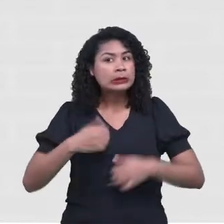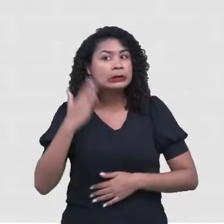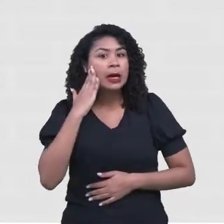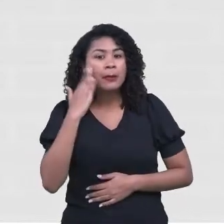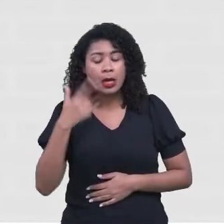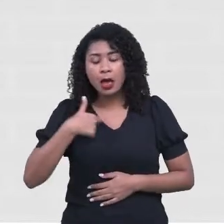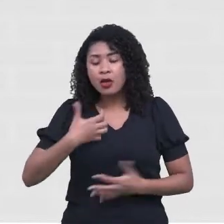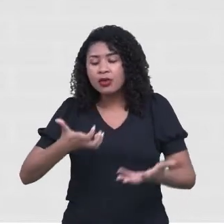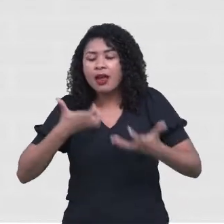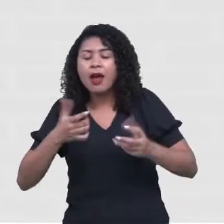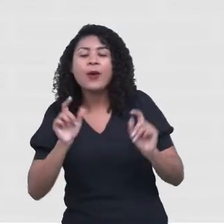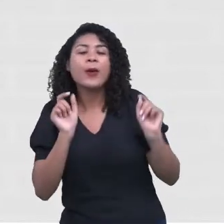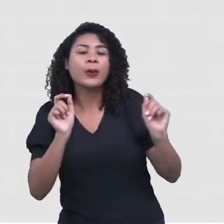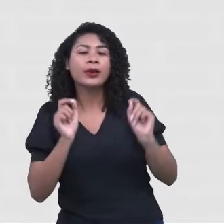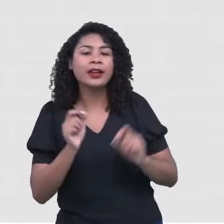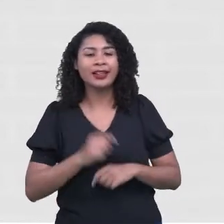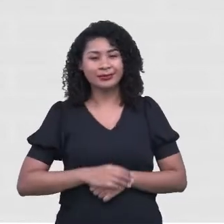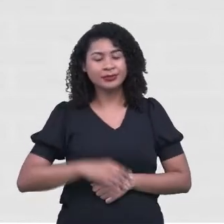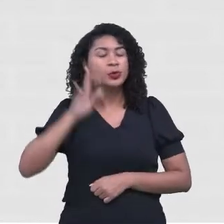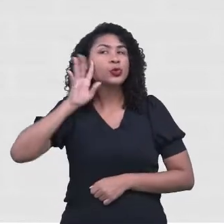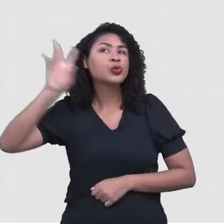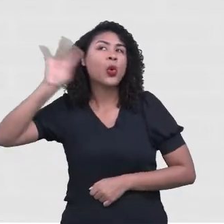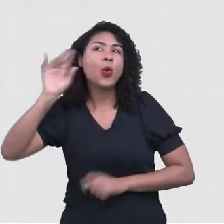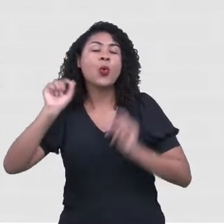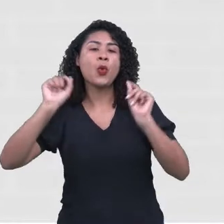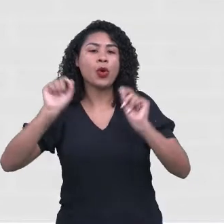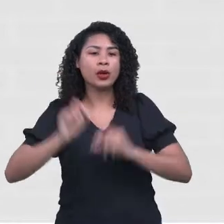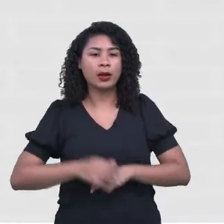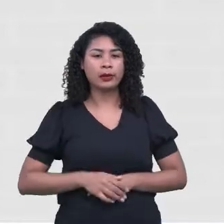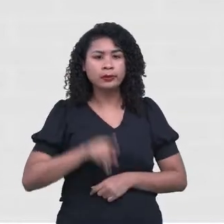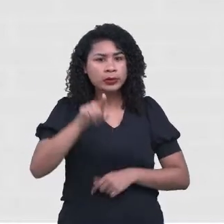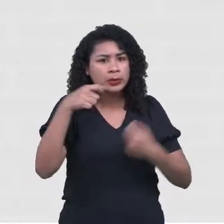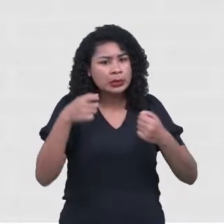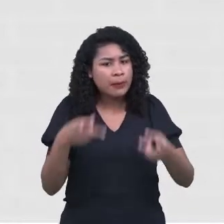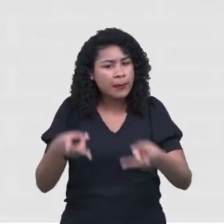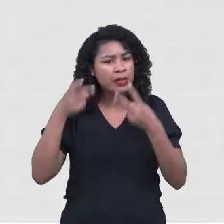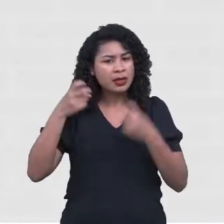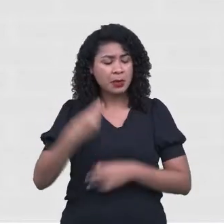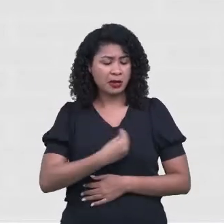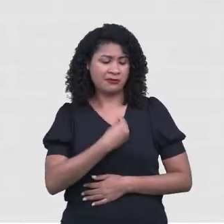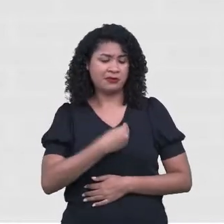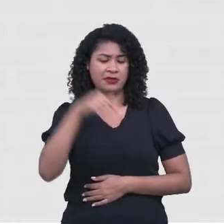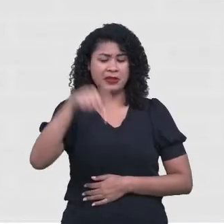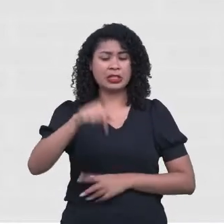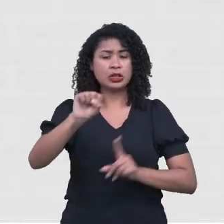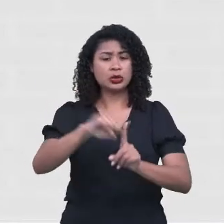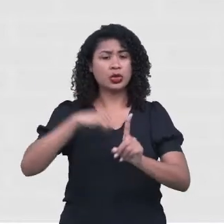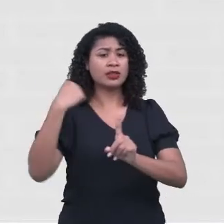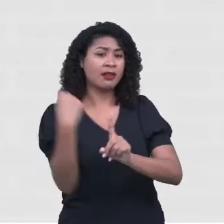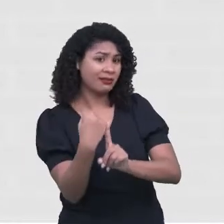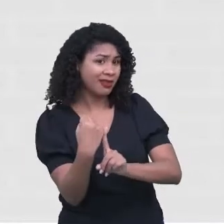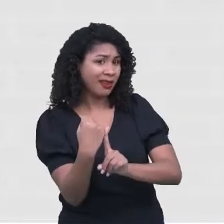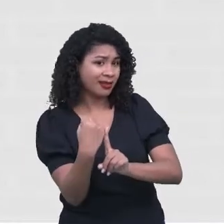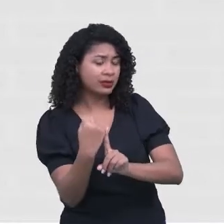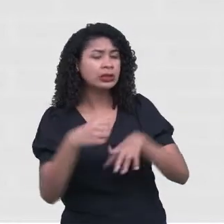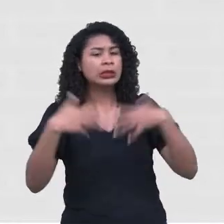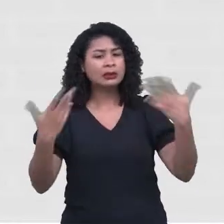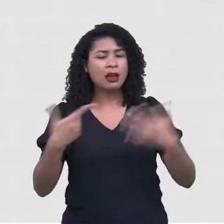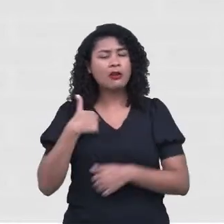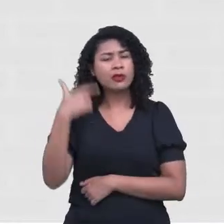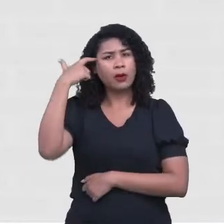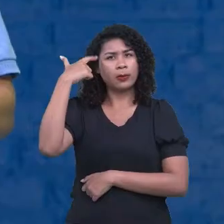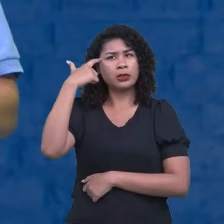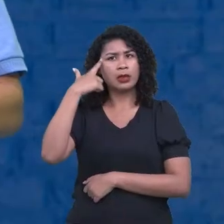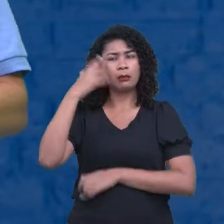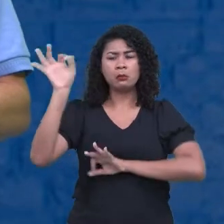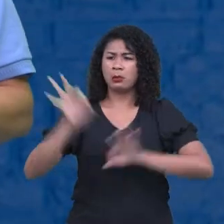Sempre vendo que nós moramos em uma sociedade. Nós convivemos em uma sociedade. Eu não posso projetar, fazer o